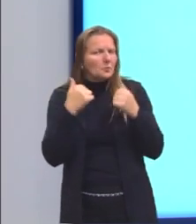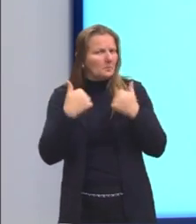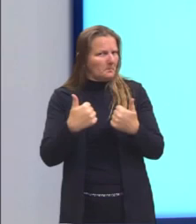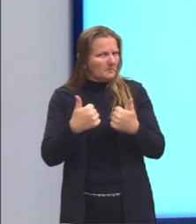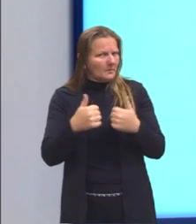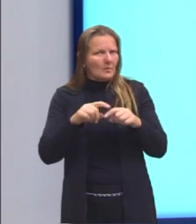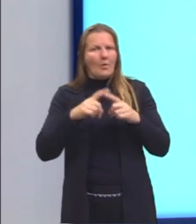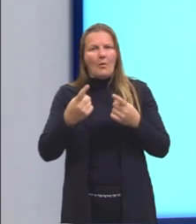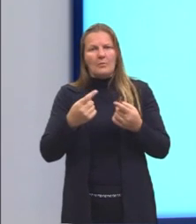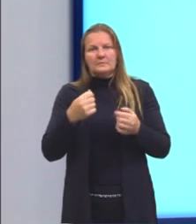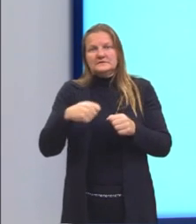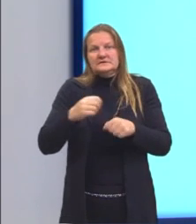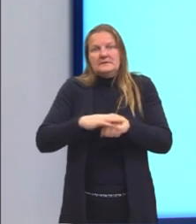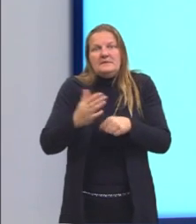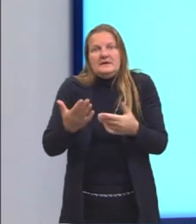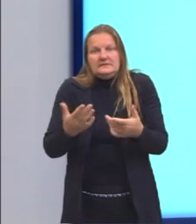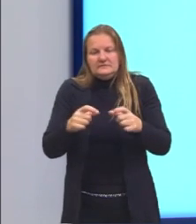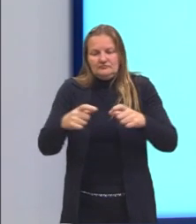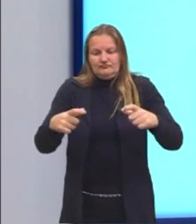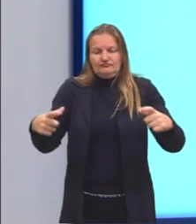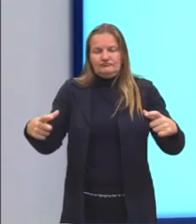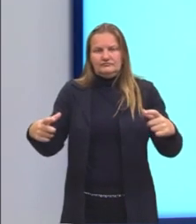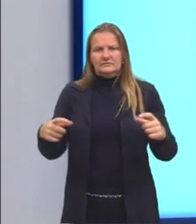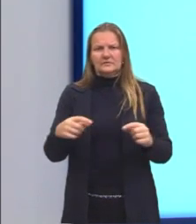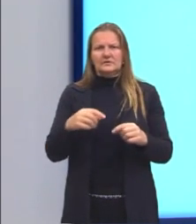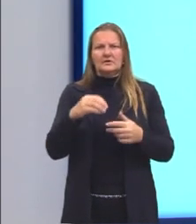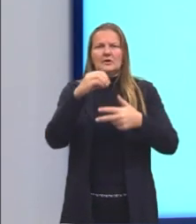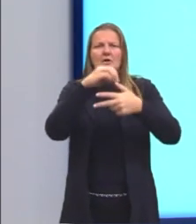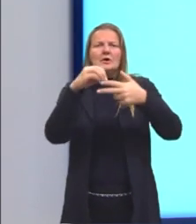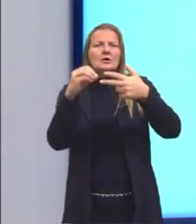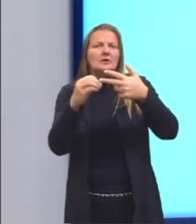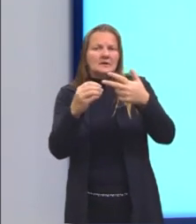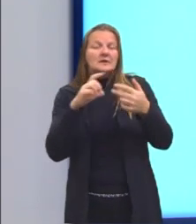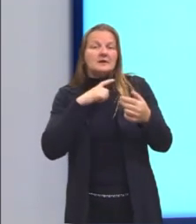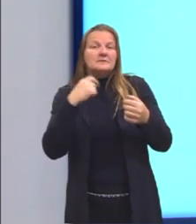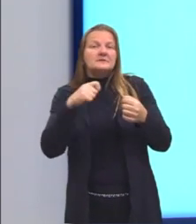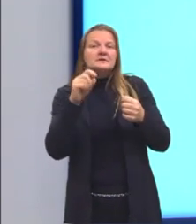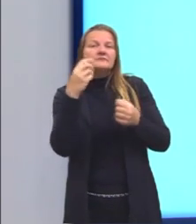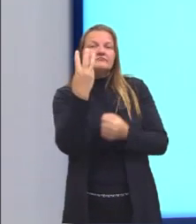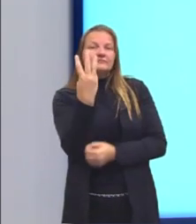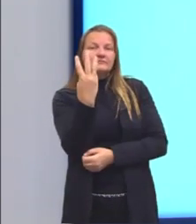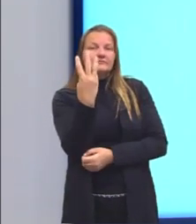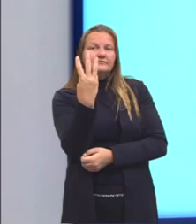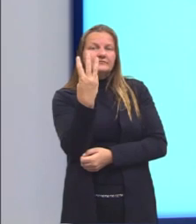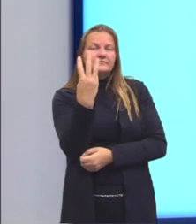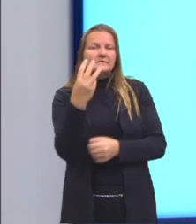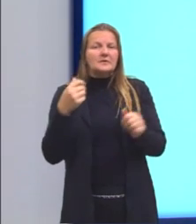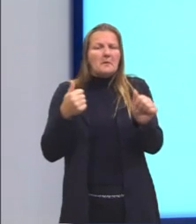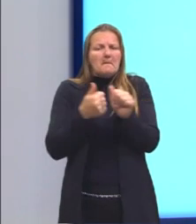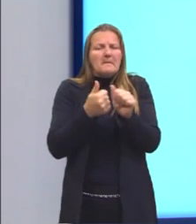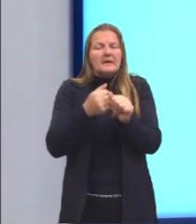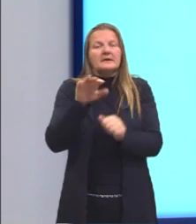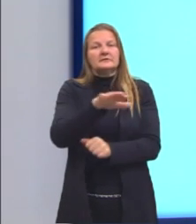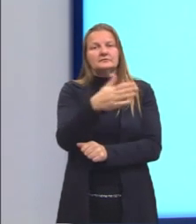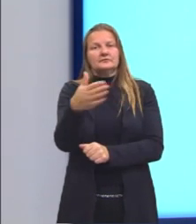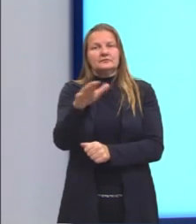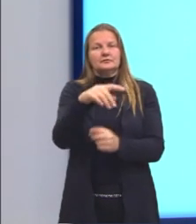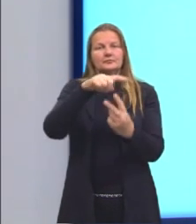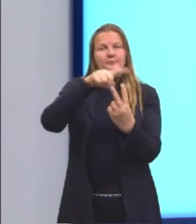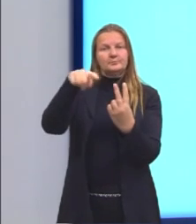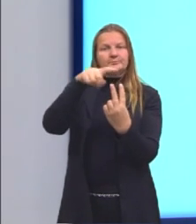a região que vai ser ampliada. A questão nos indica utilizar 3 como aproximação para pi.